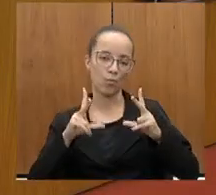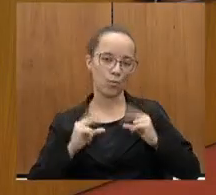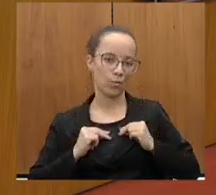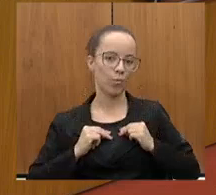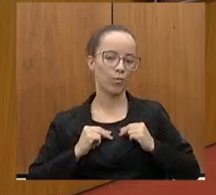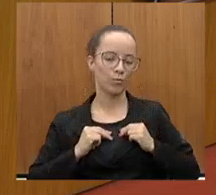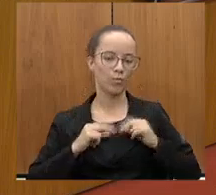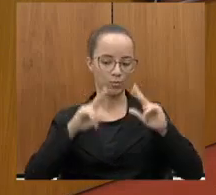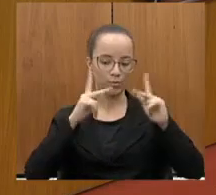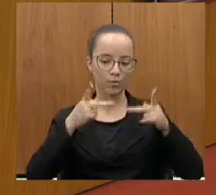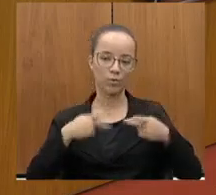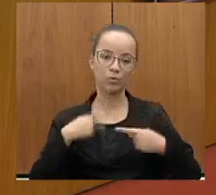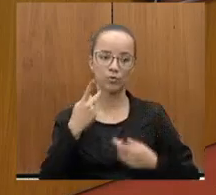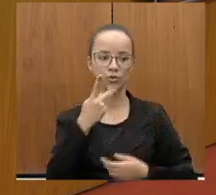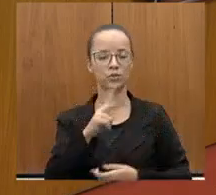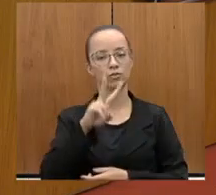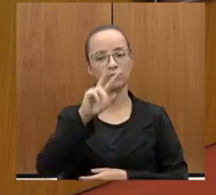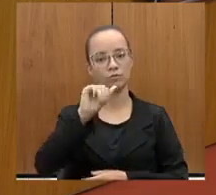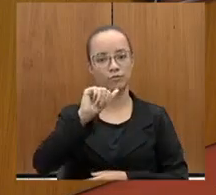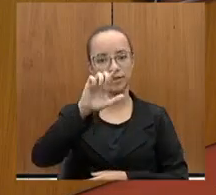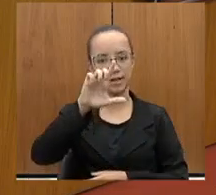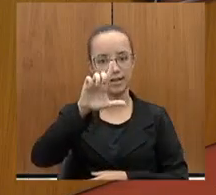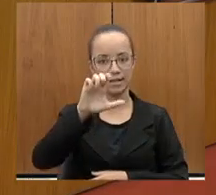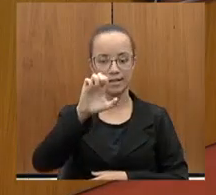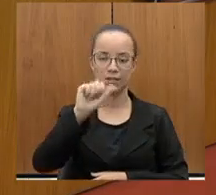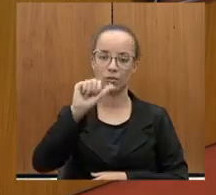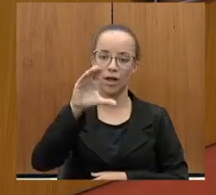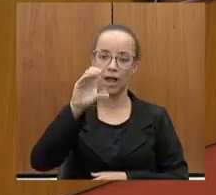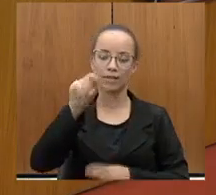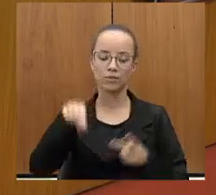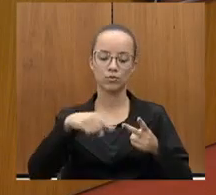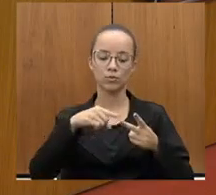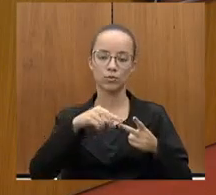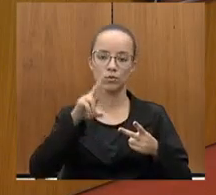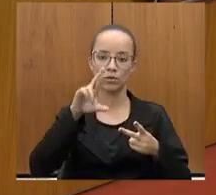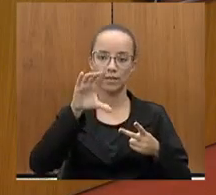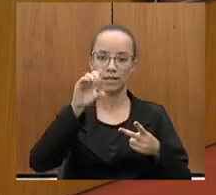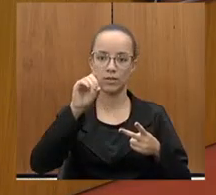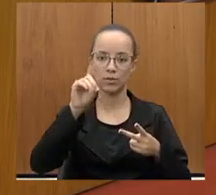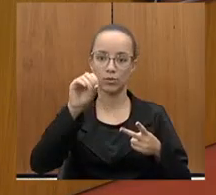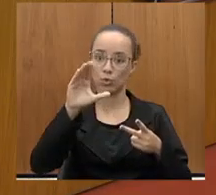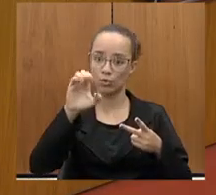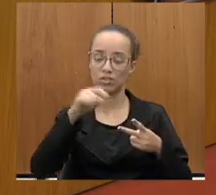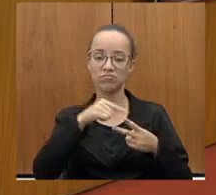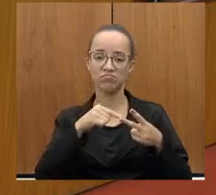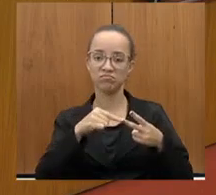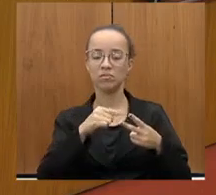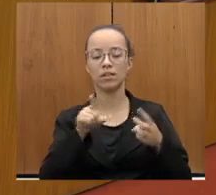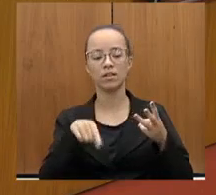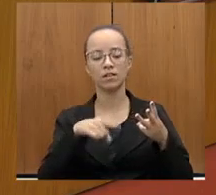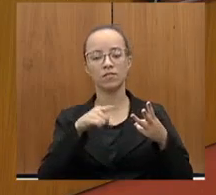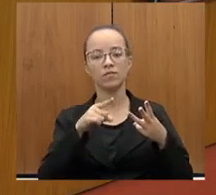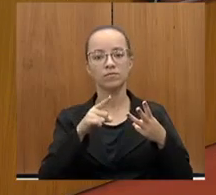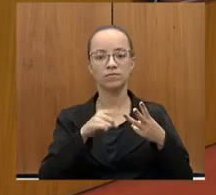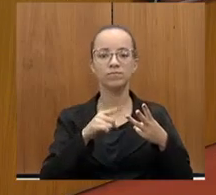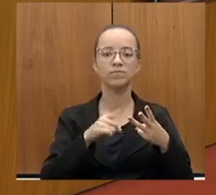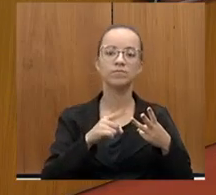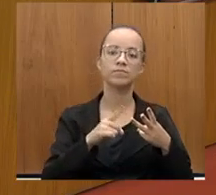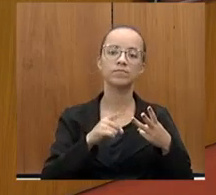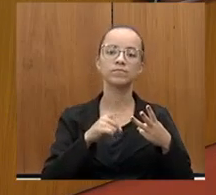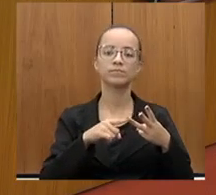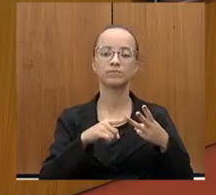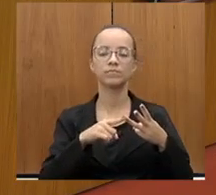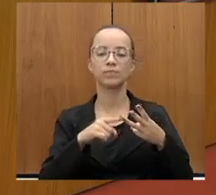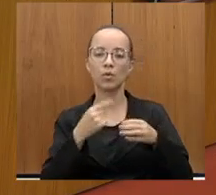atuação por todo o Vale do Aço, Rio Doce, a senhora citou a obra de Goiabal, está indo super bem,